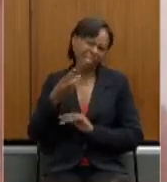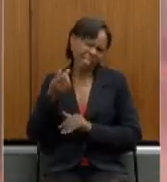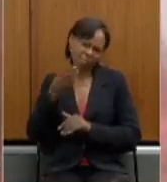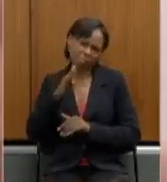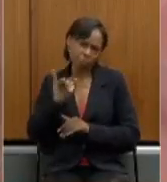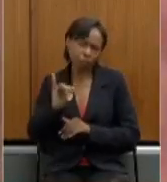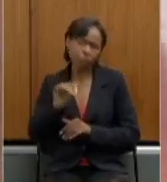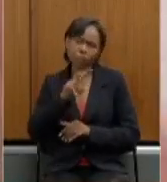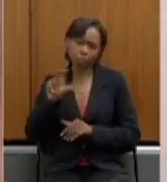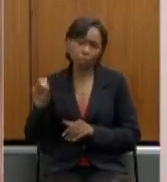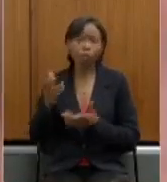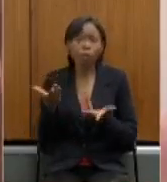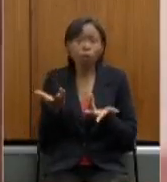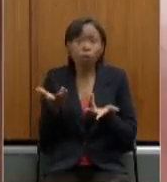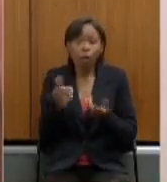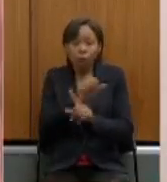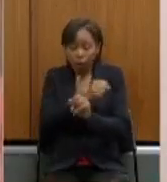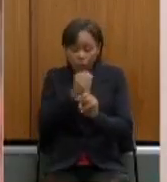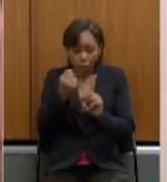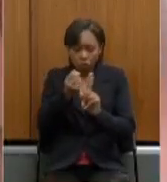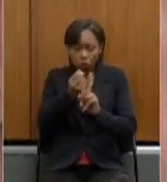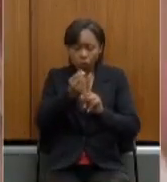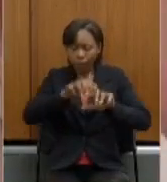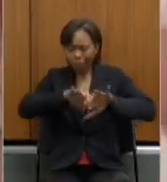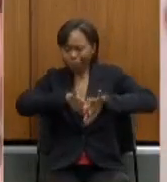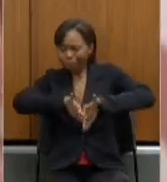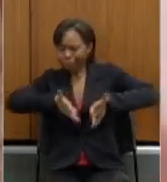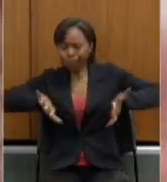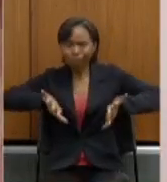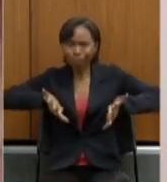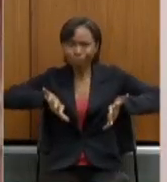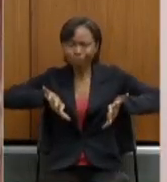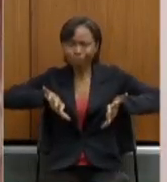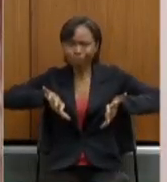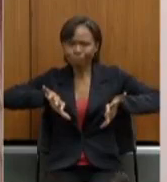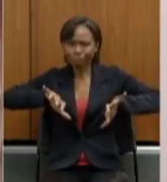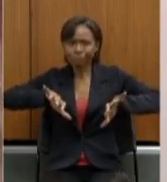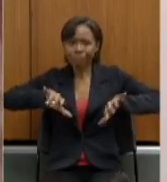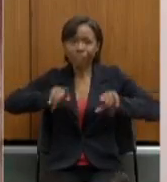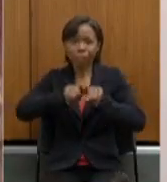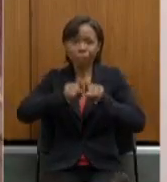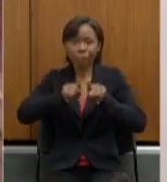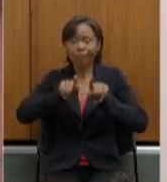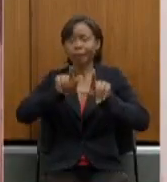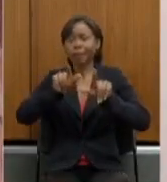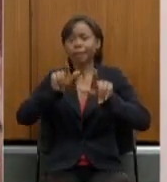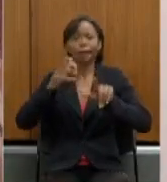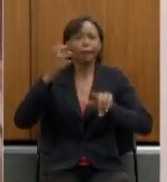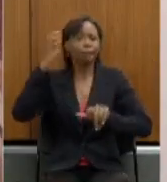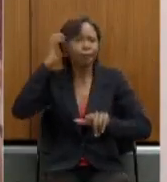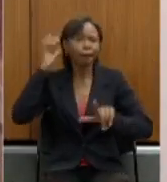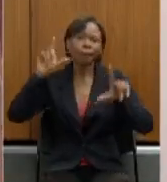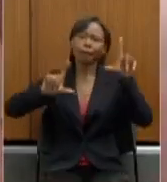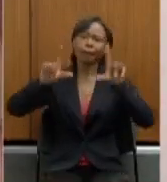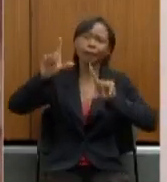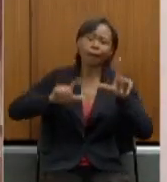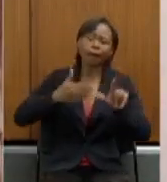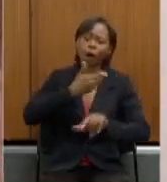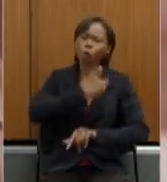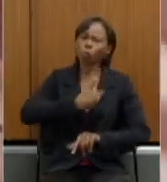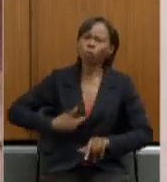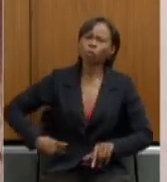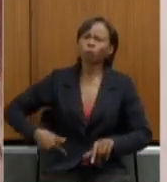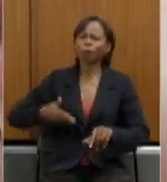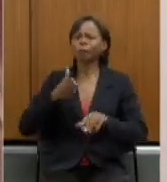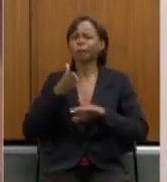dividida a sociedade como um todo a sociedade a mídia também o governador foi para a mídia alguns deputados foram para a mídia para